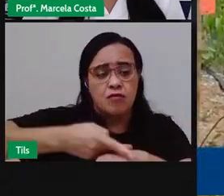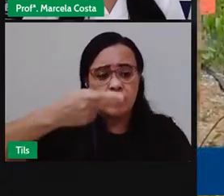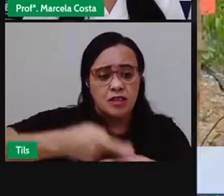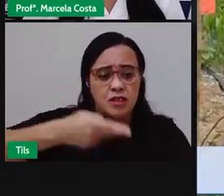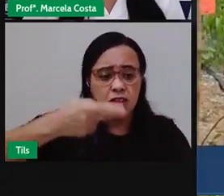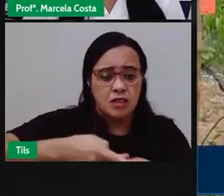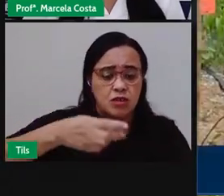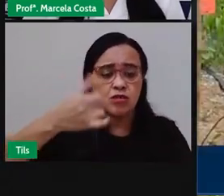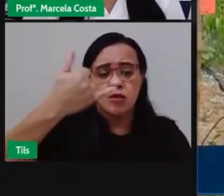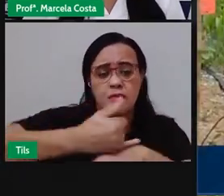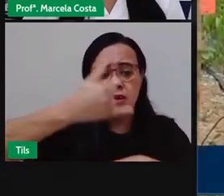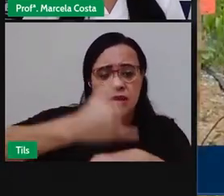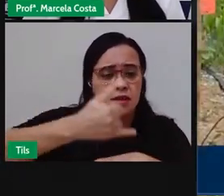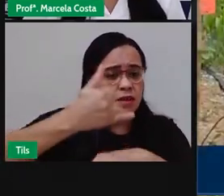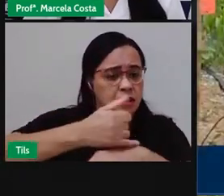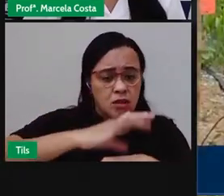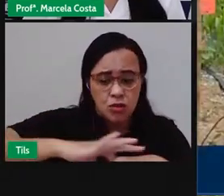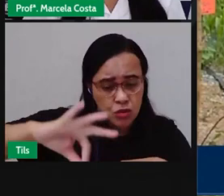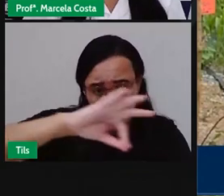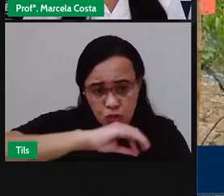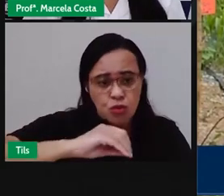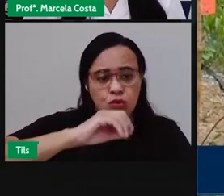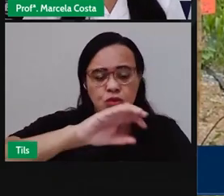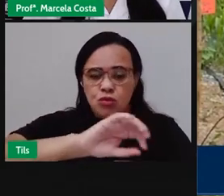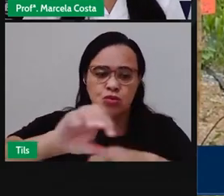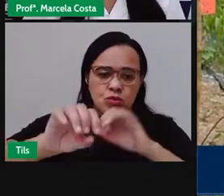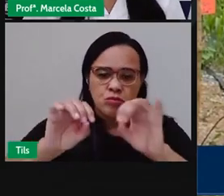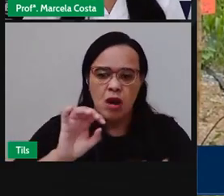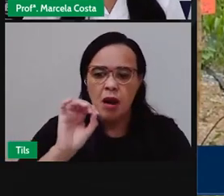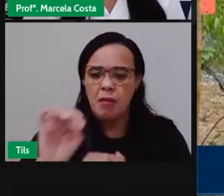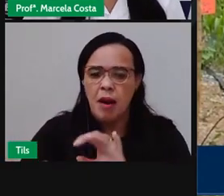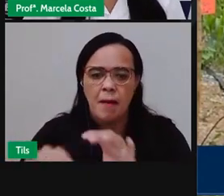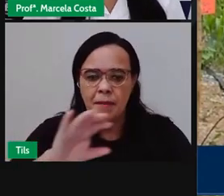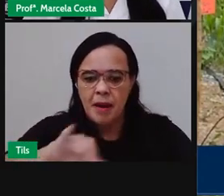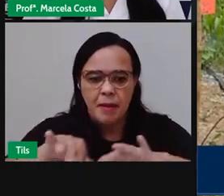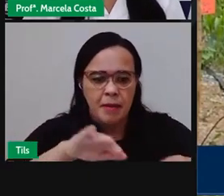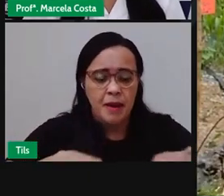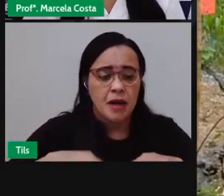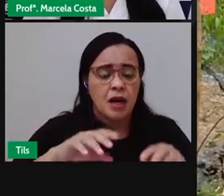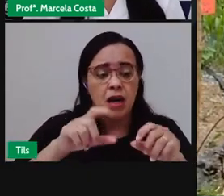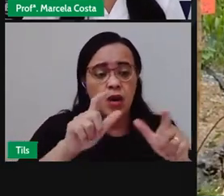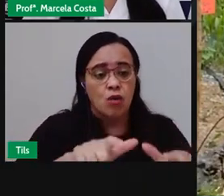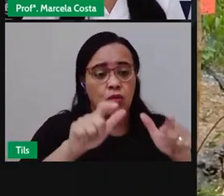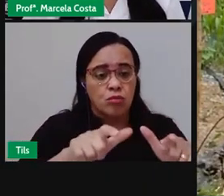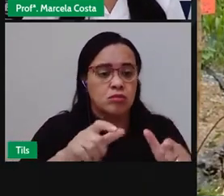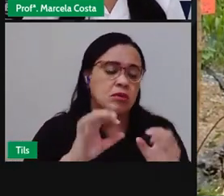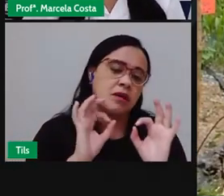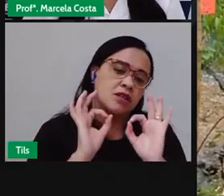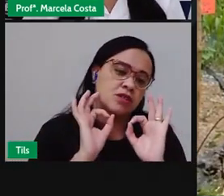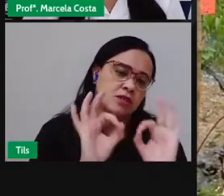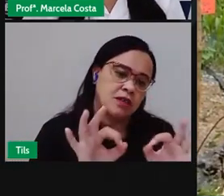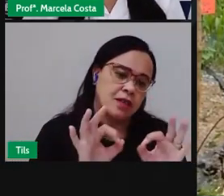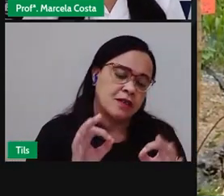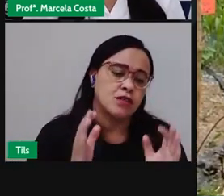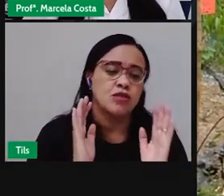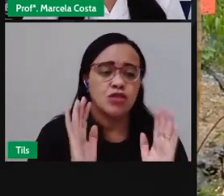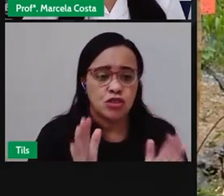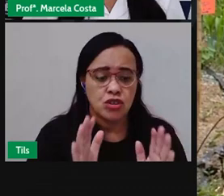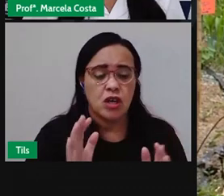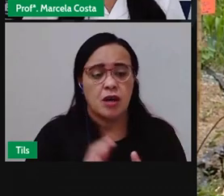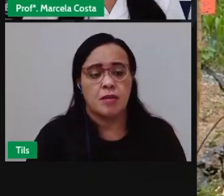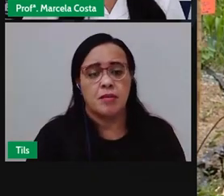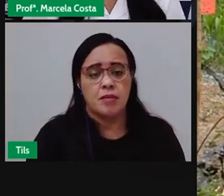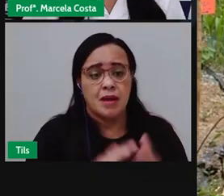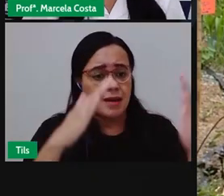mantido pelos moradores de Santa Tereza o Lixo Zero começou com o recolhimento sendo feito de porta em